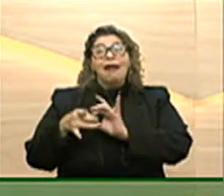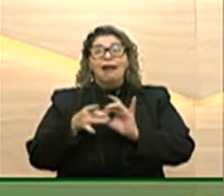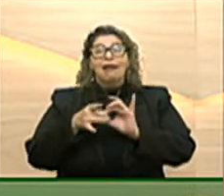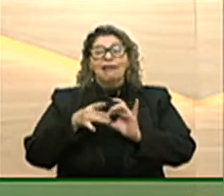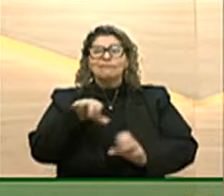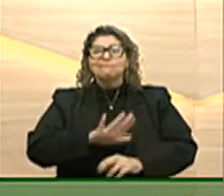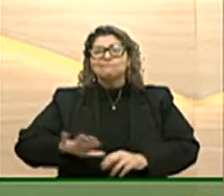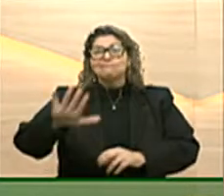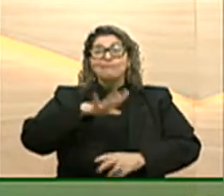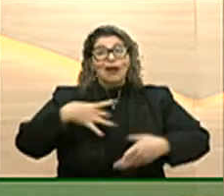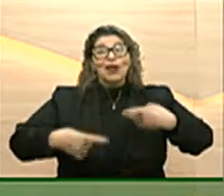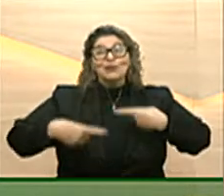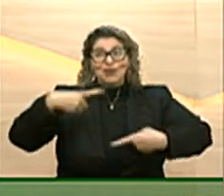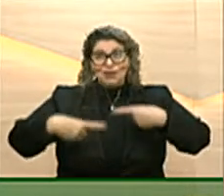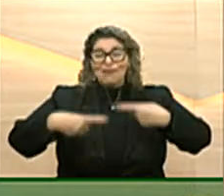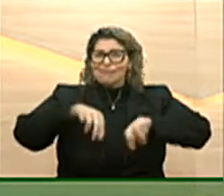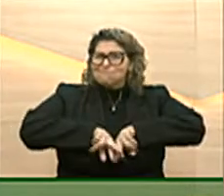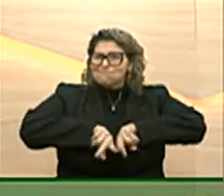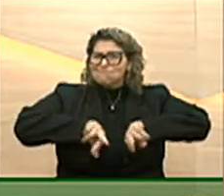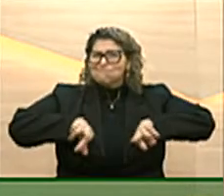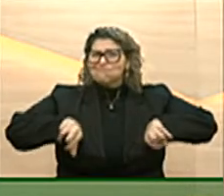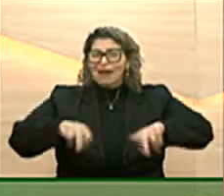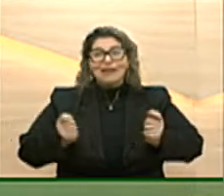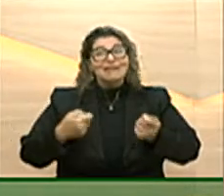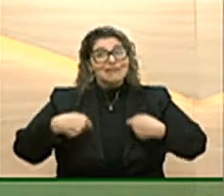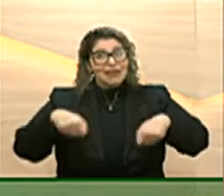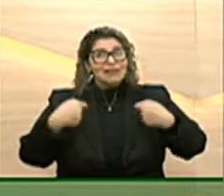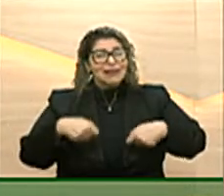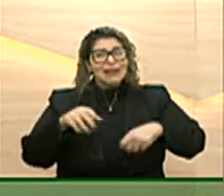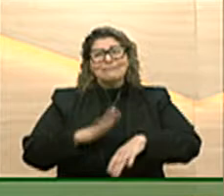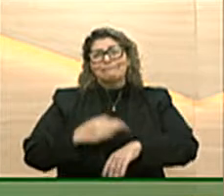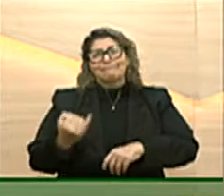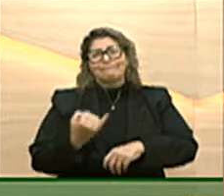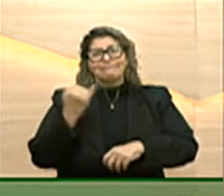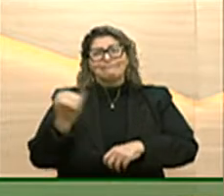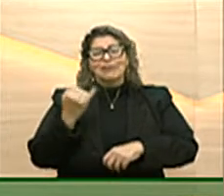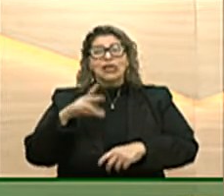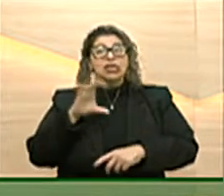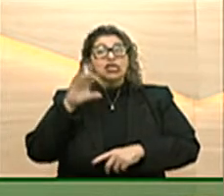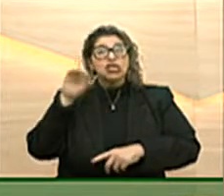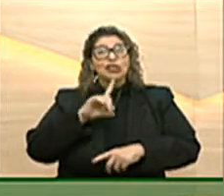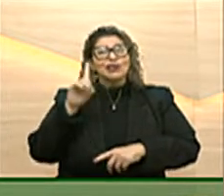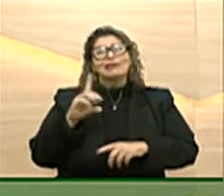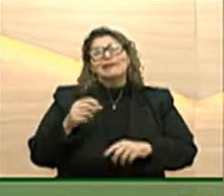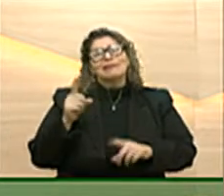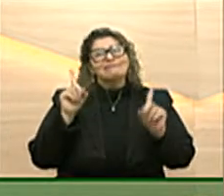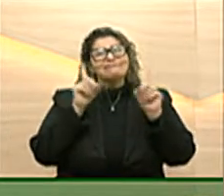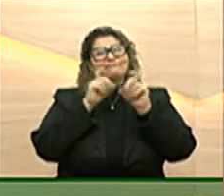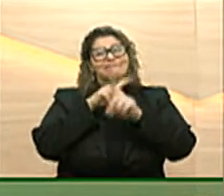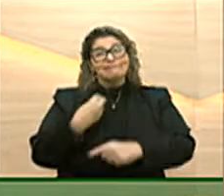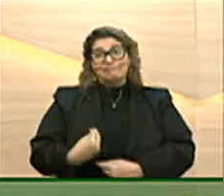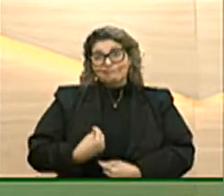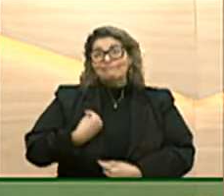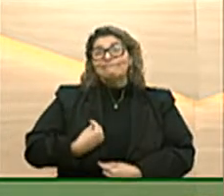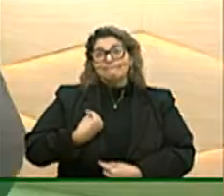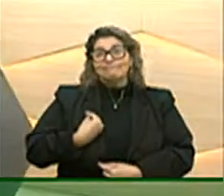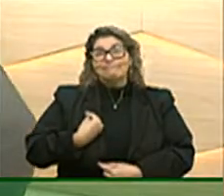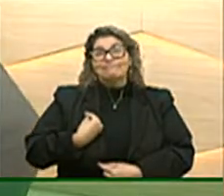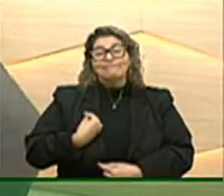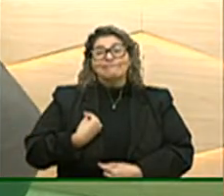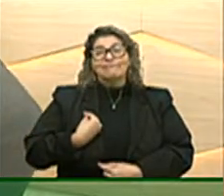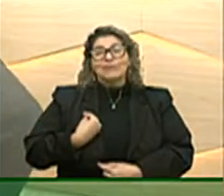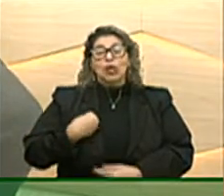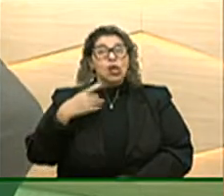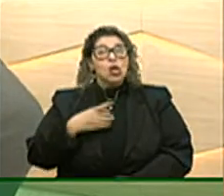estabelecimento de um debate plural, mais necessário do que nunca, nesses dias tão difíceis que estamos enfrentando. O